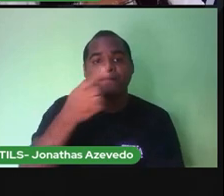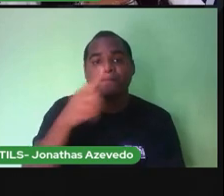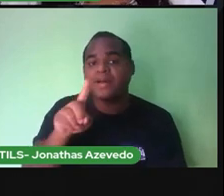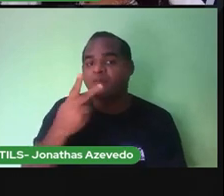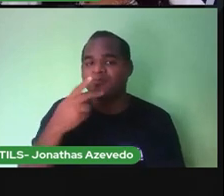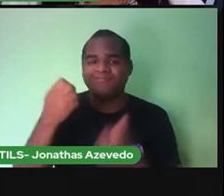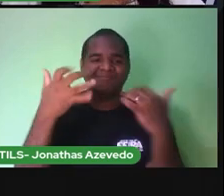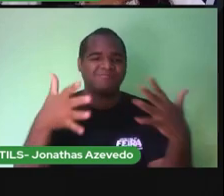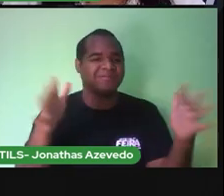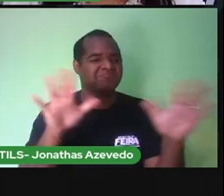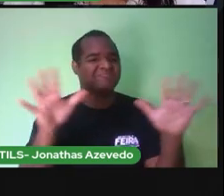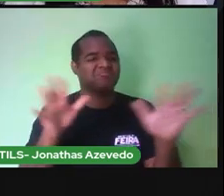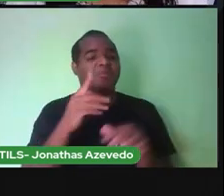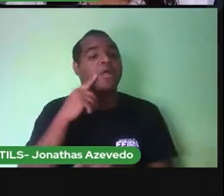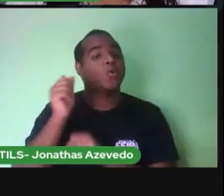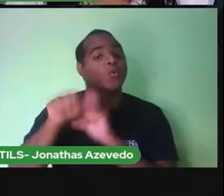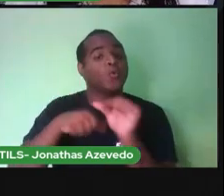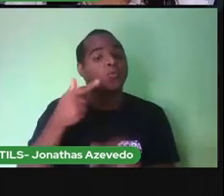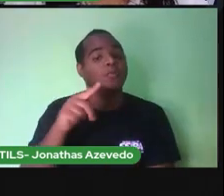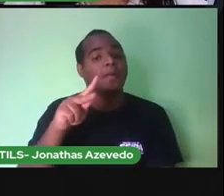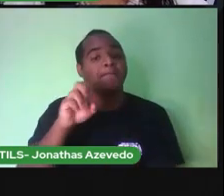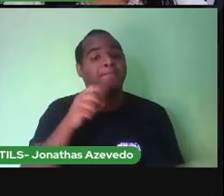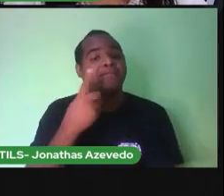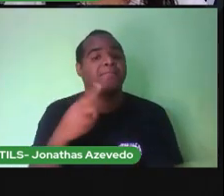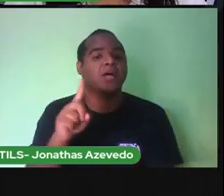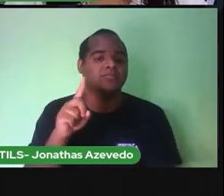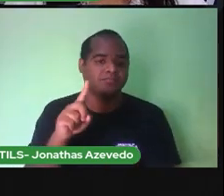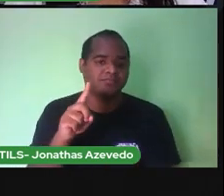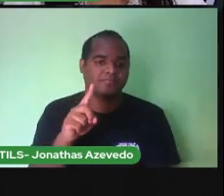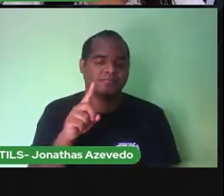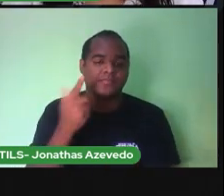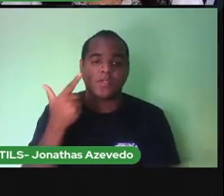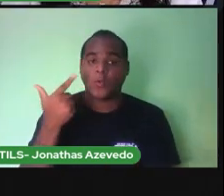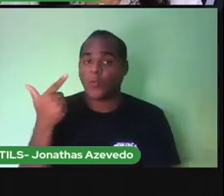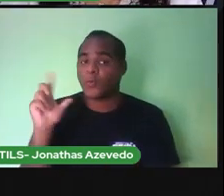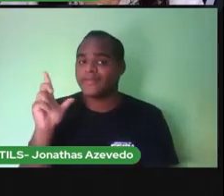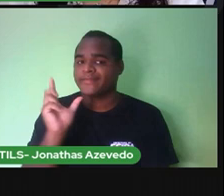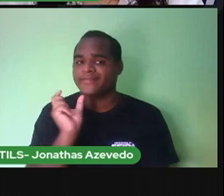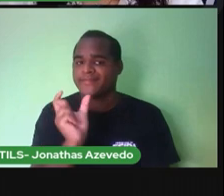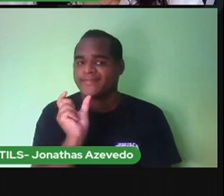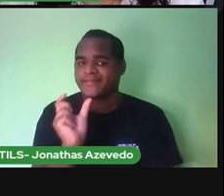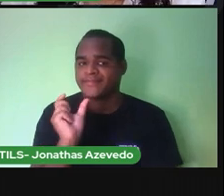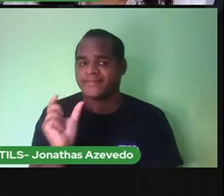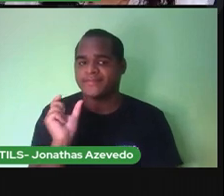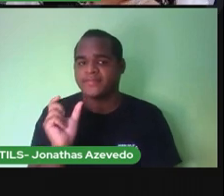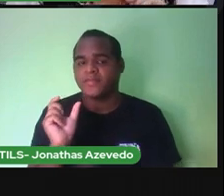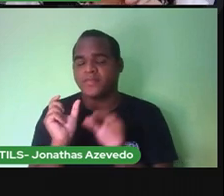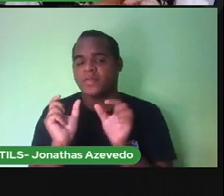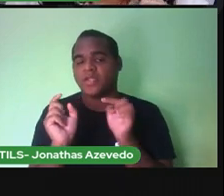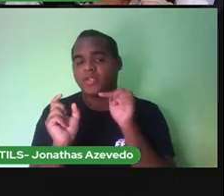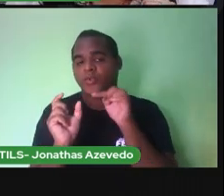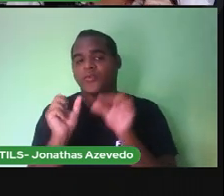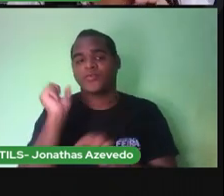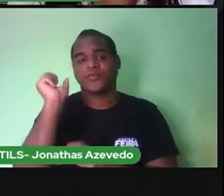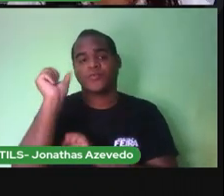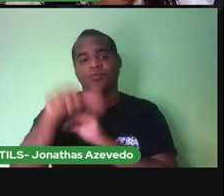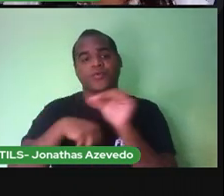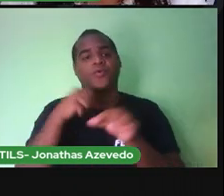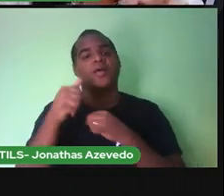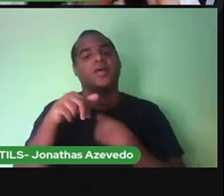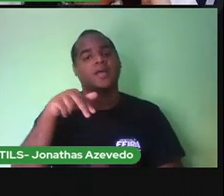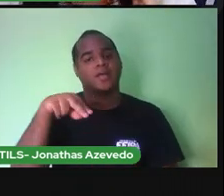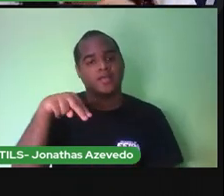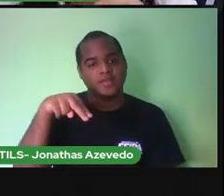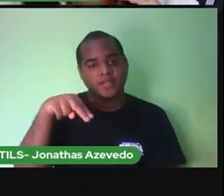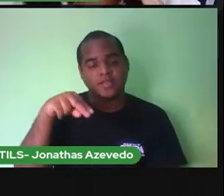-se PÃO. A próxima palavrinha, nós vamos trocar a letra N